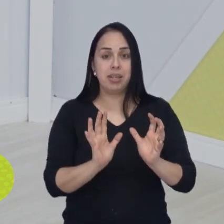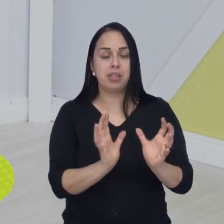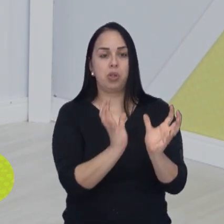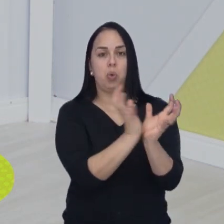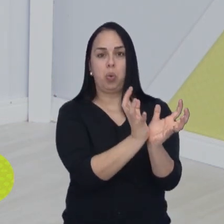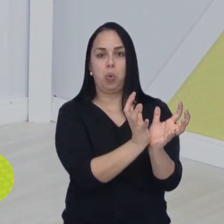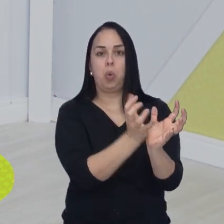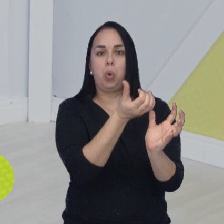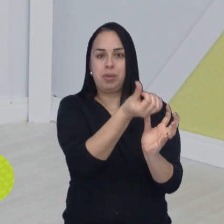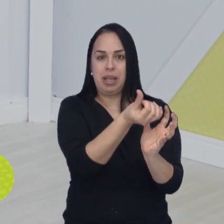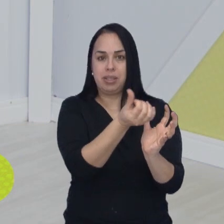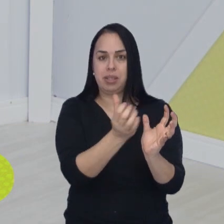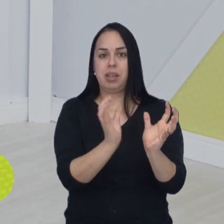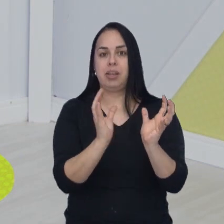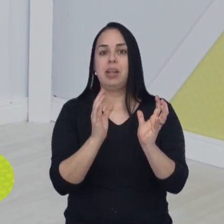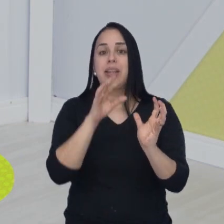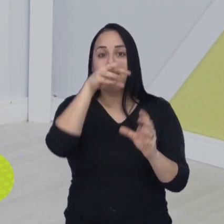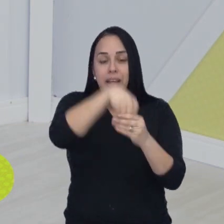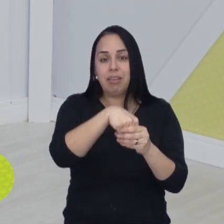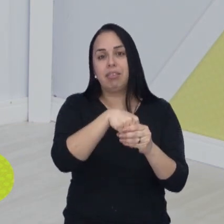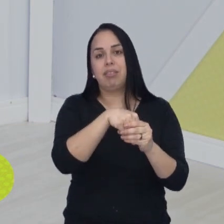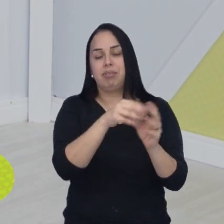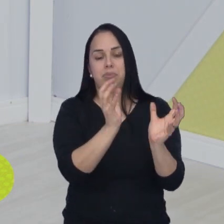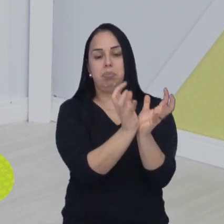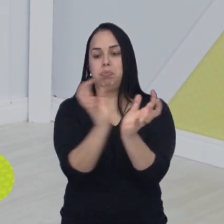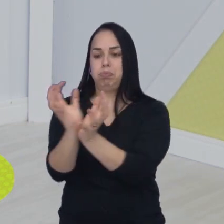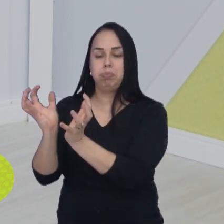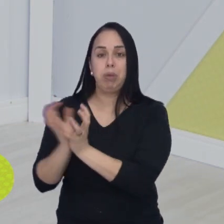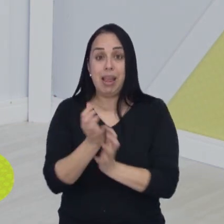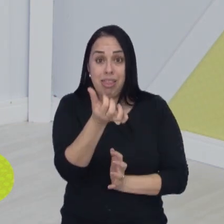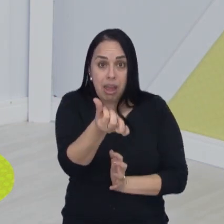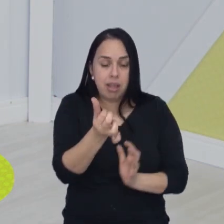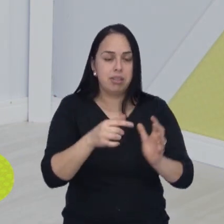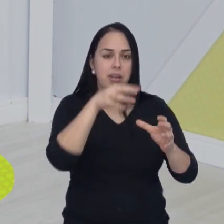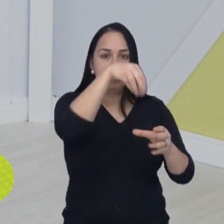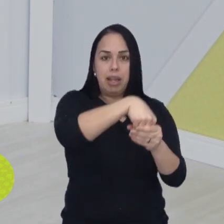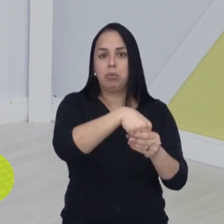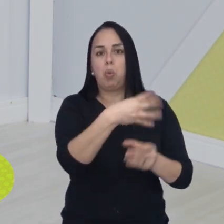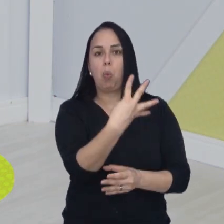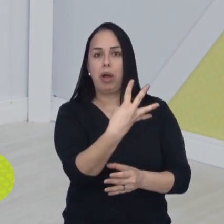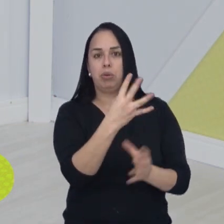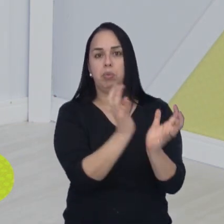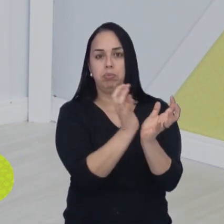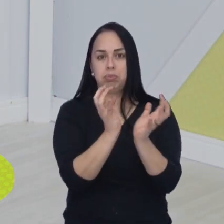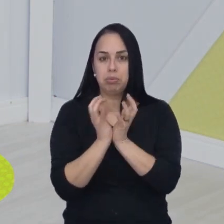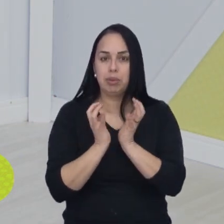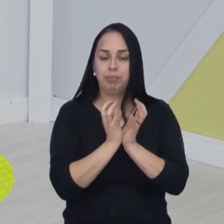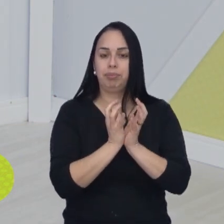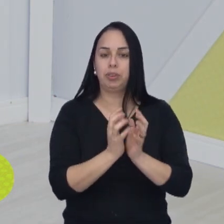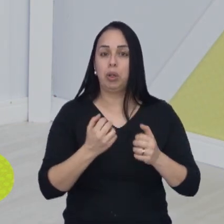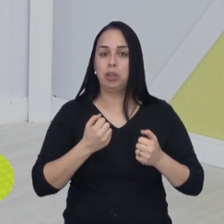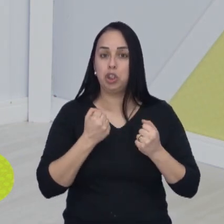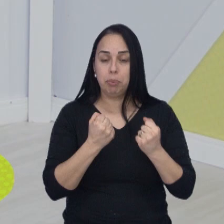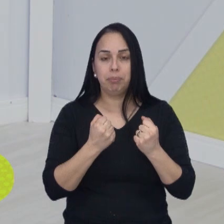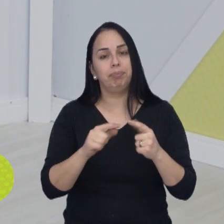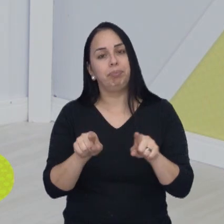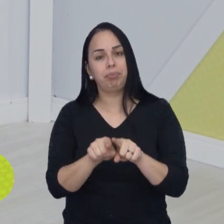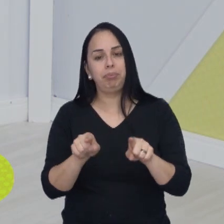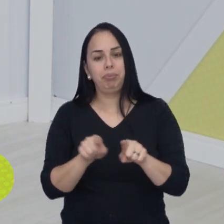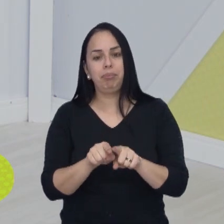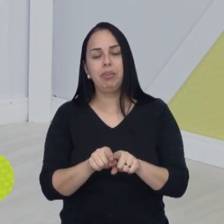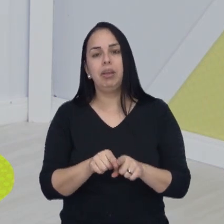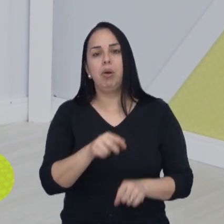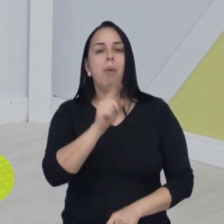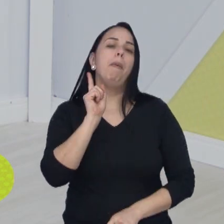grupos, com 4 times cada. E o São José está no grupo E, ao lado do Blumenau, o Minas e o Pato. Aliás, o Minas e o Pato se